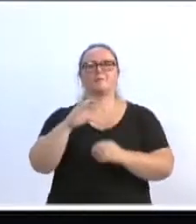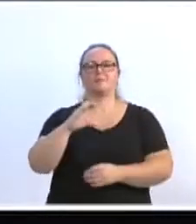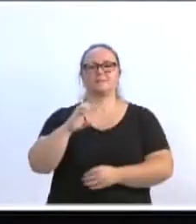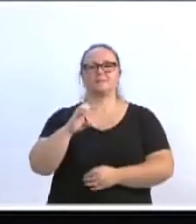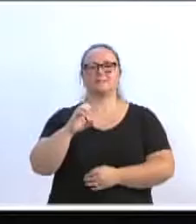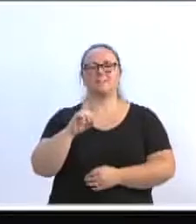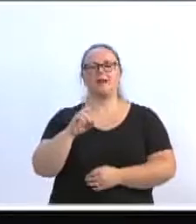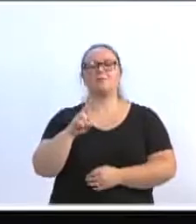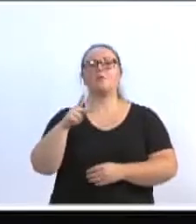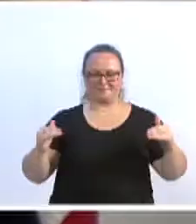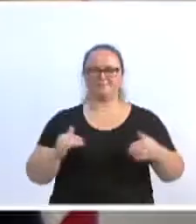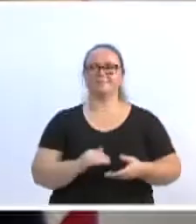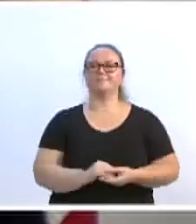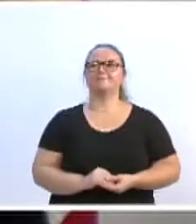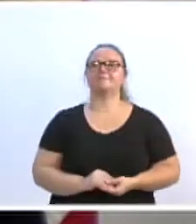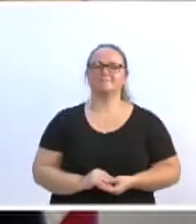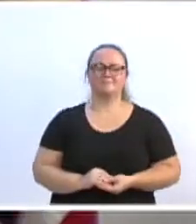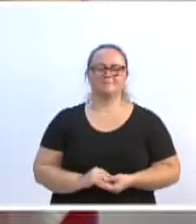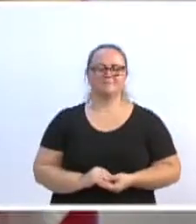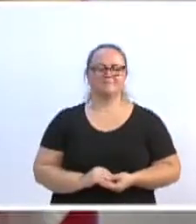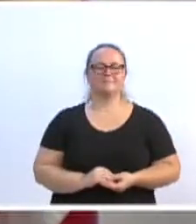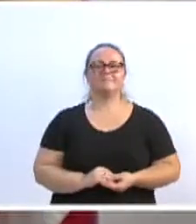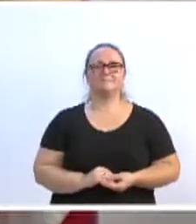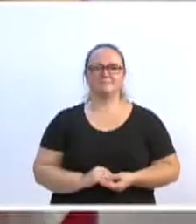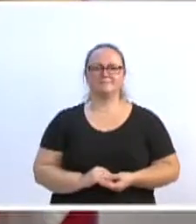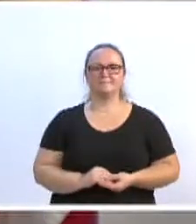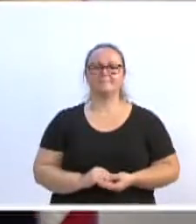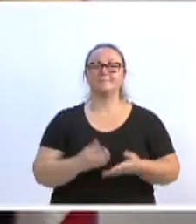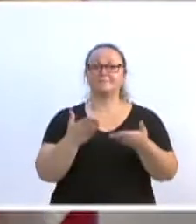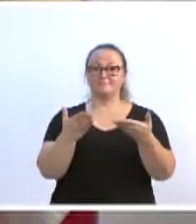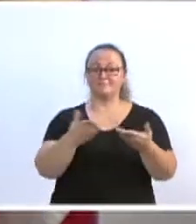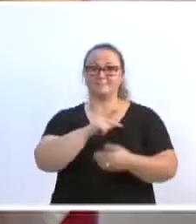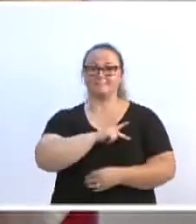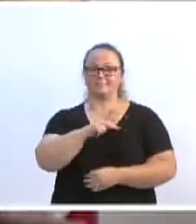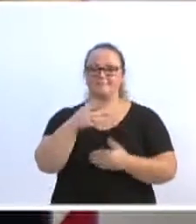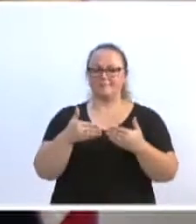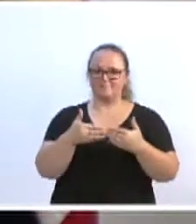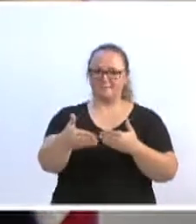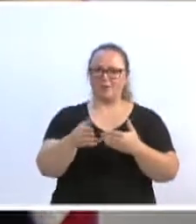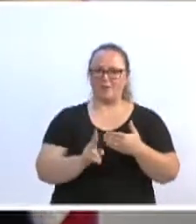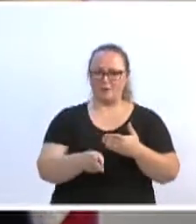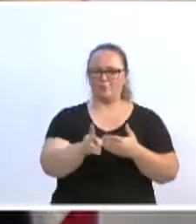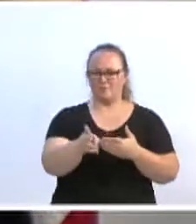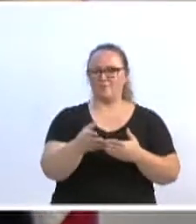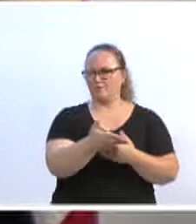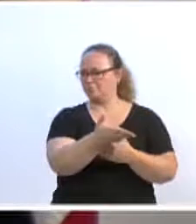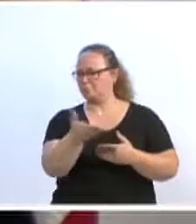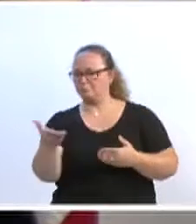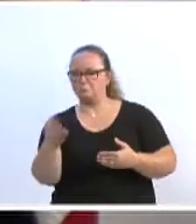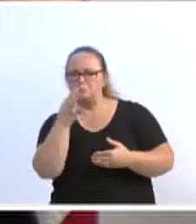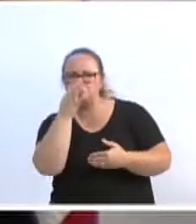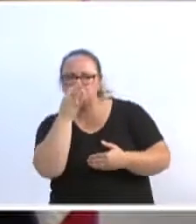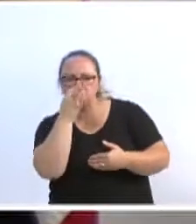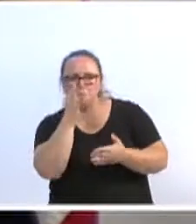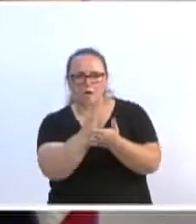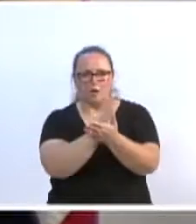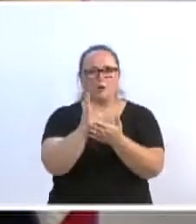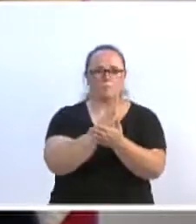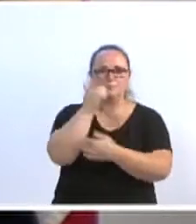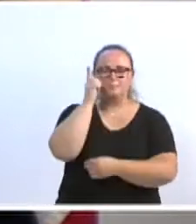aprendam sobre gestão de pessoas. Sr. Presidente, dando sequência a esse vídeo, se alguns vereadores puderam prestar atenção,